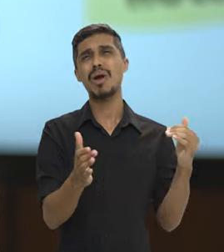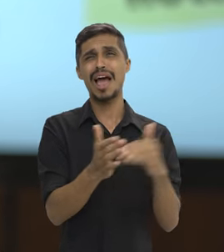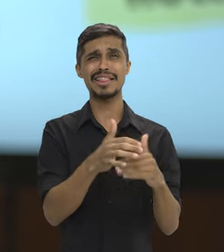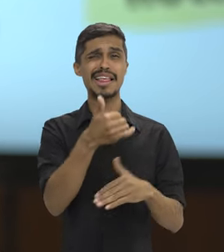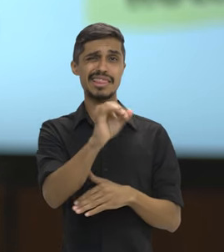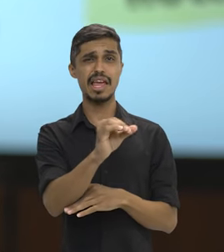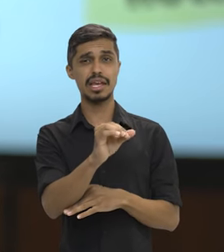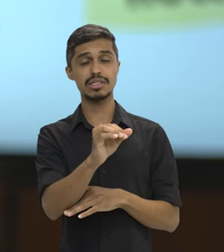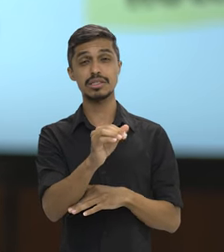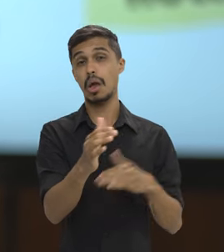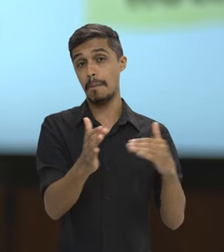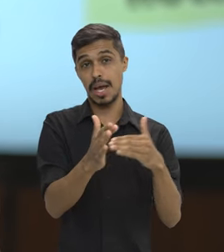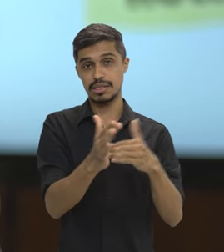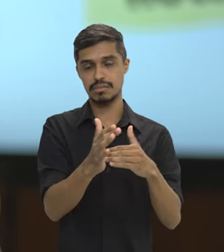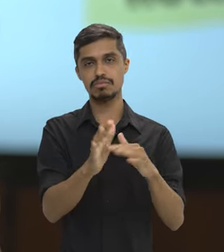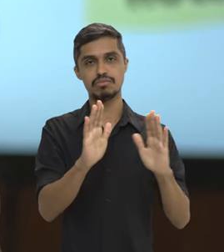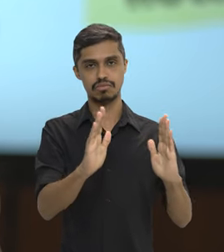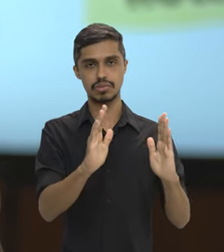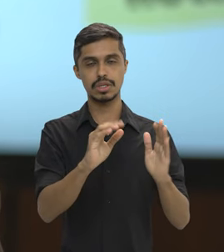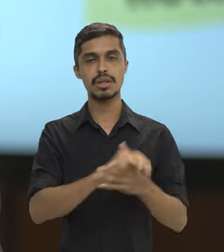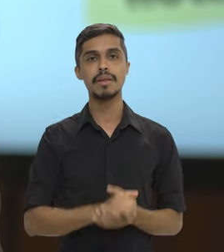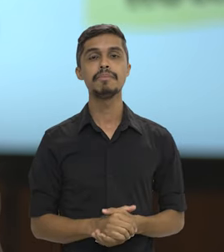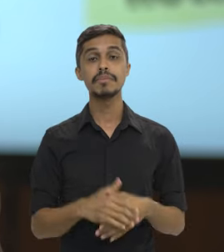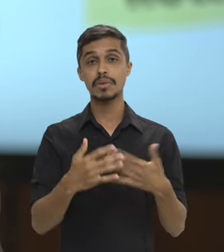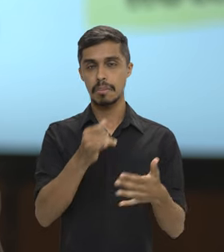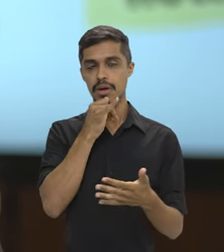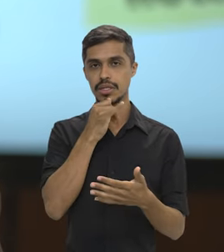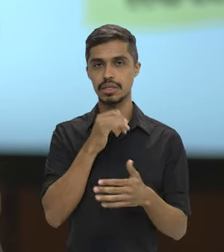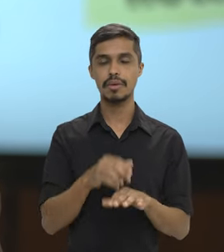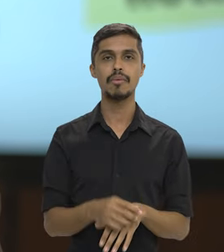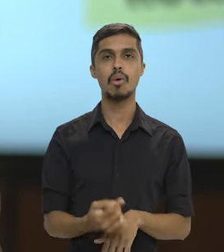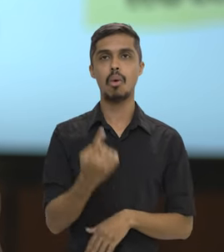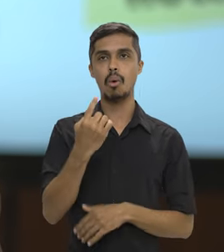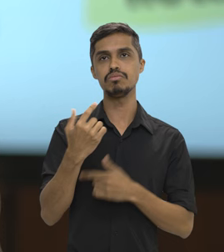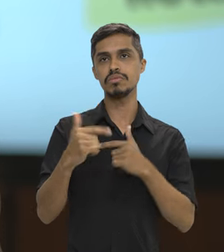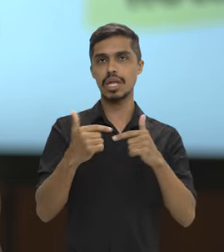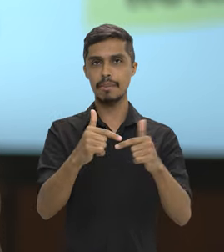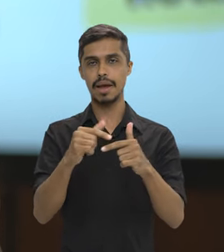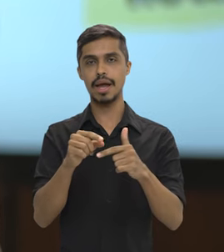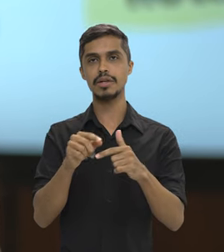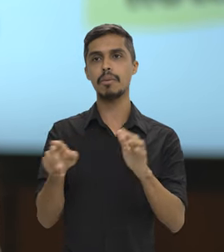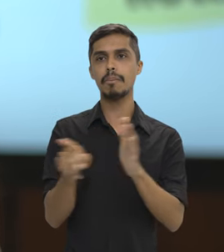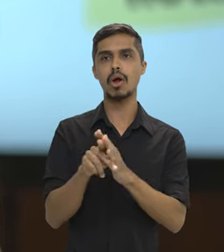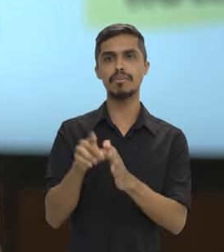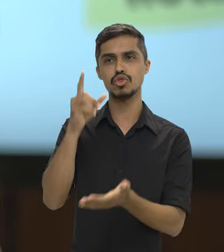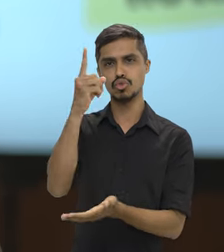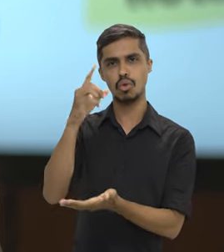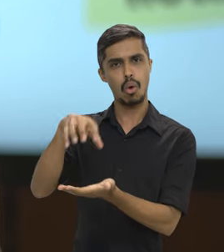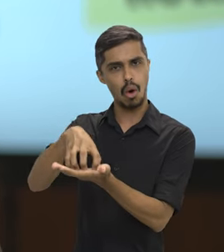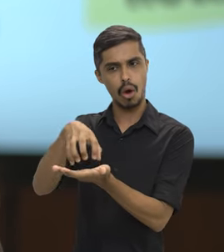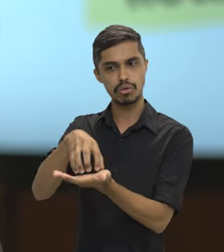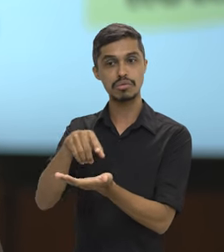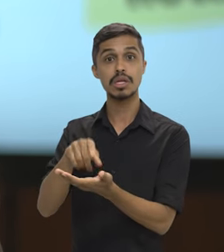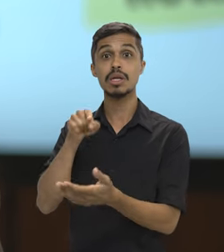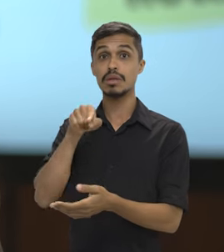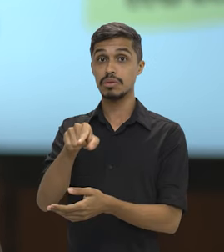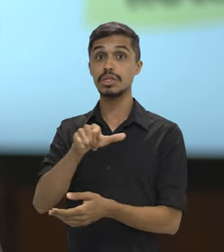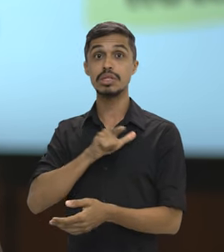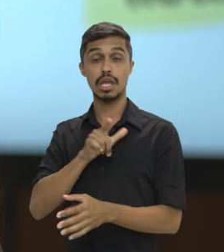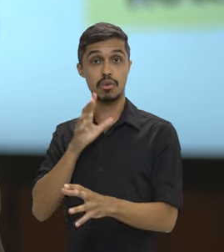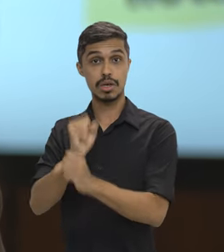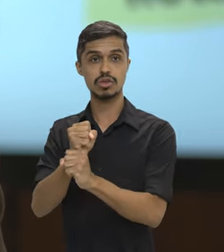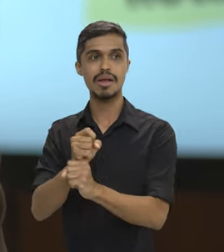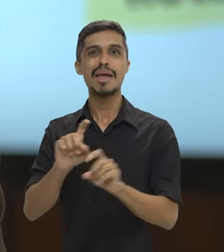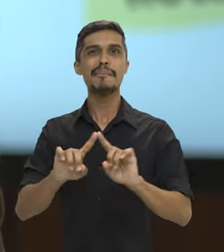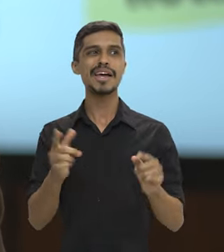de todos esses eixos pode chegar é 10. Então, por exemplo, um cargo que é de um órgão, ele pode ter